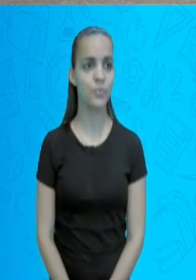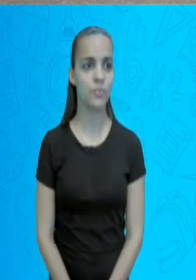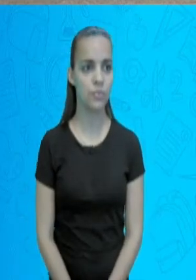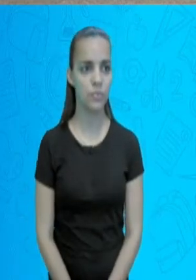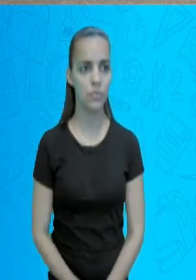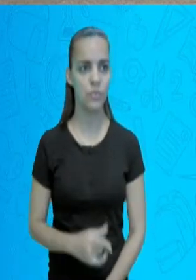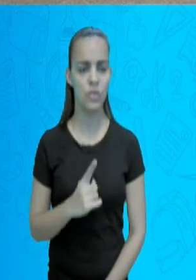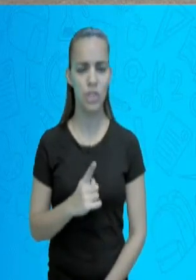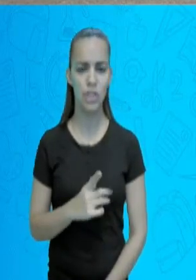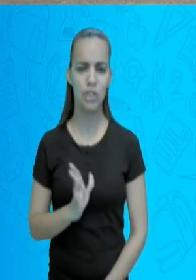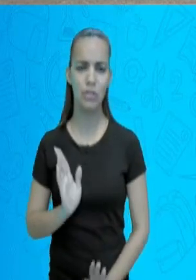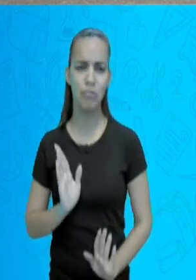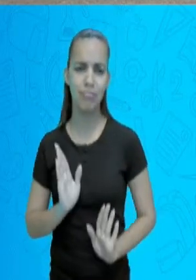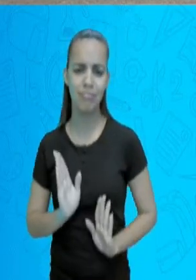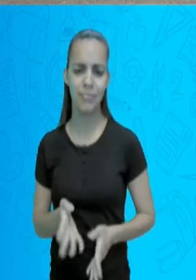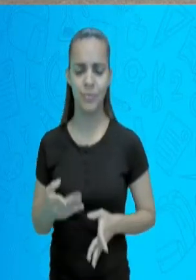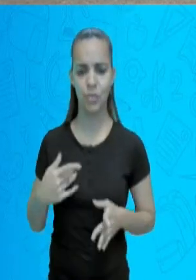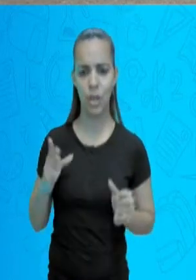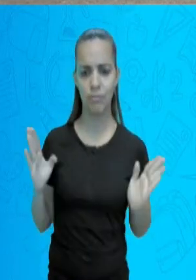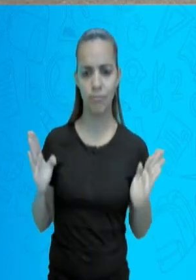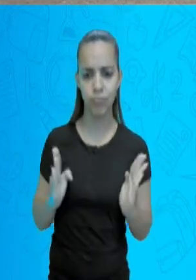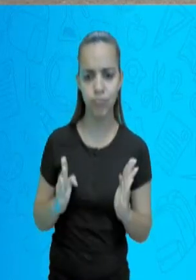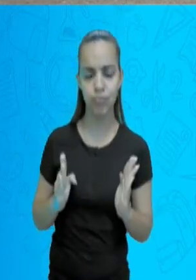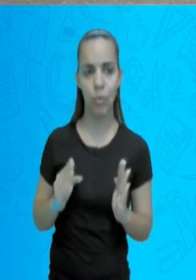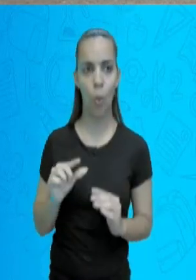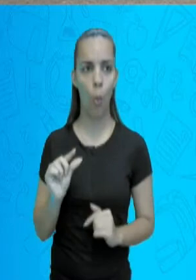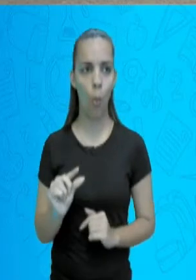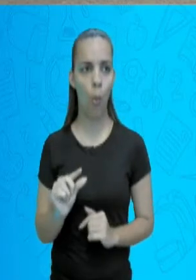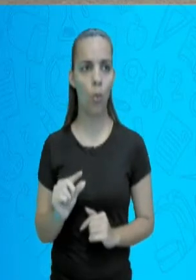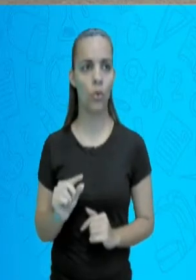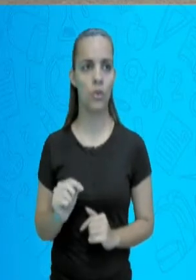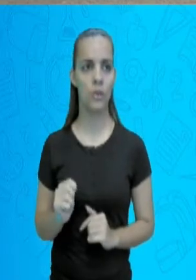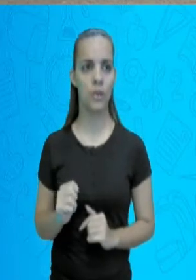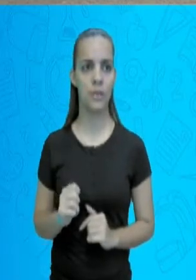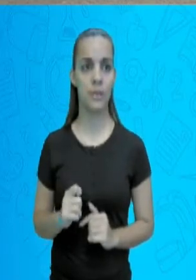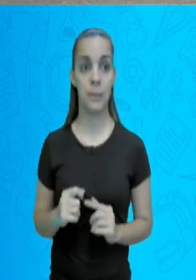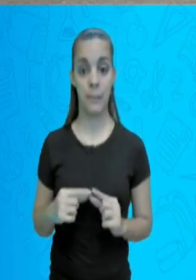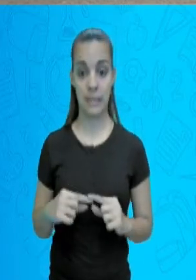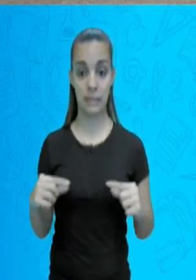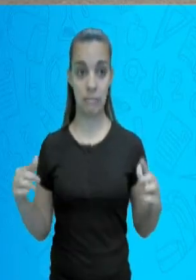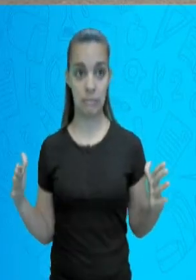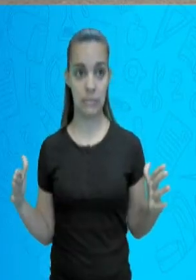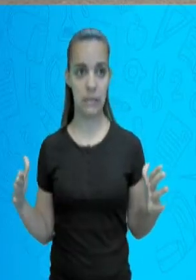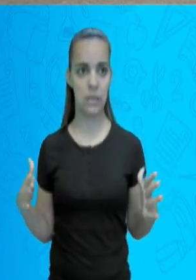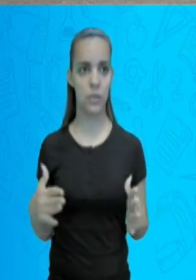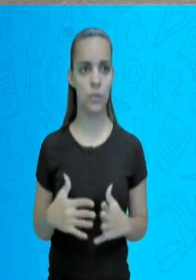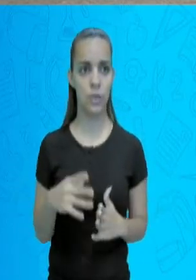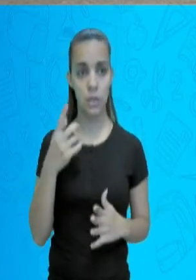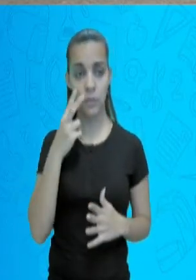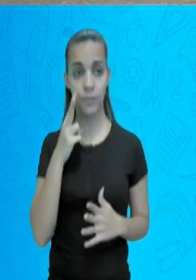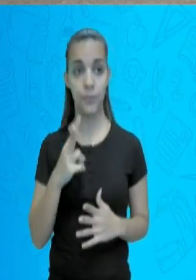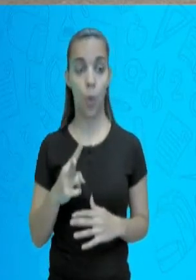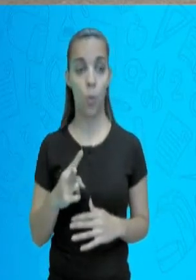já encurtou um pouquinho. E aí ela cresceu mais e olha,